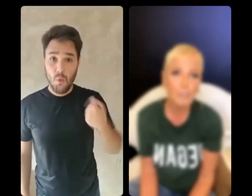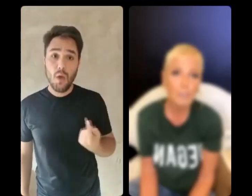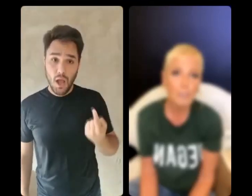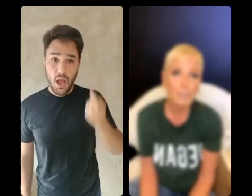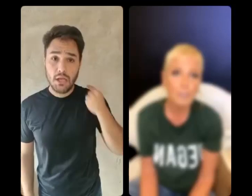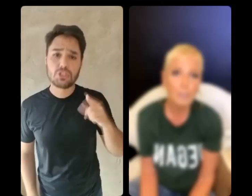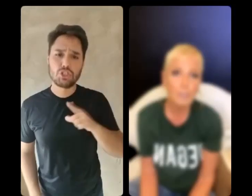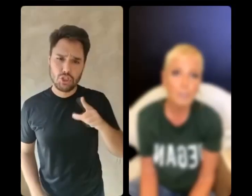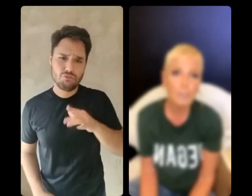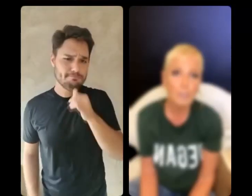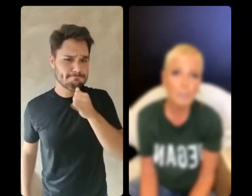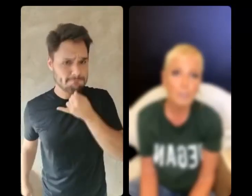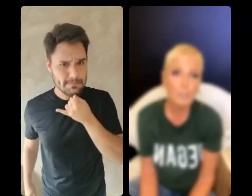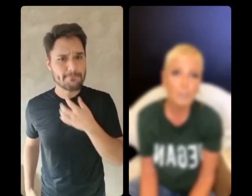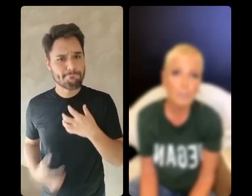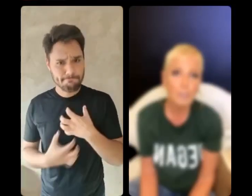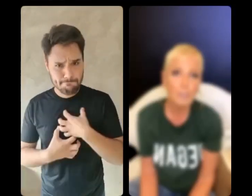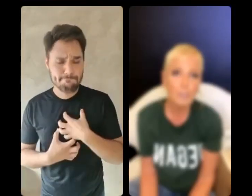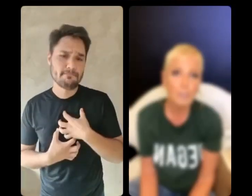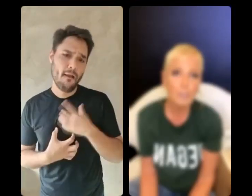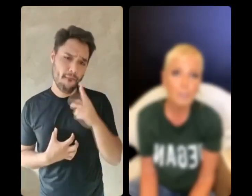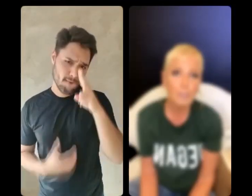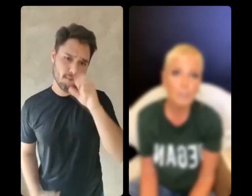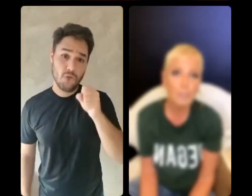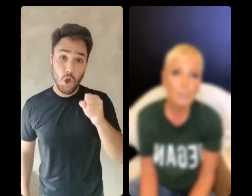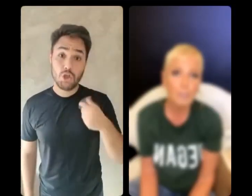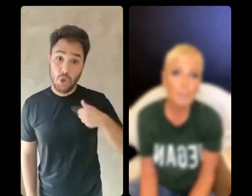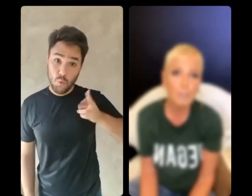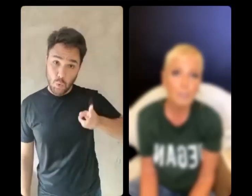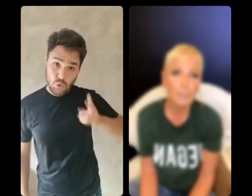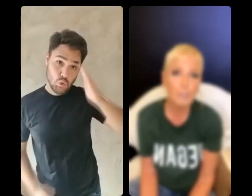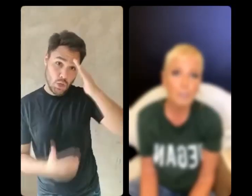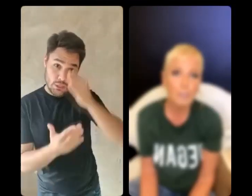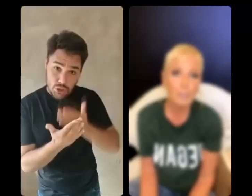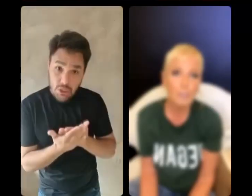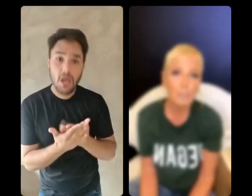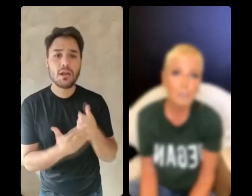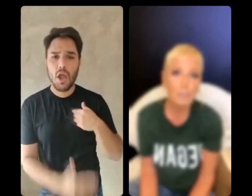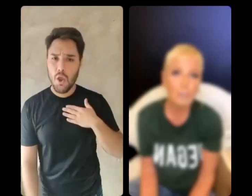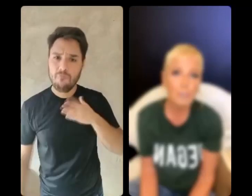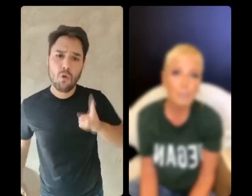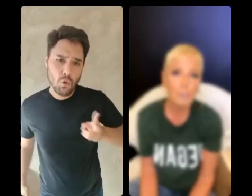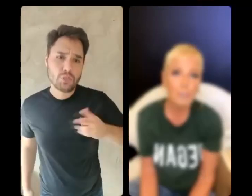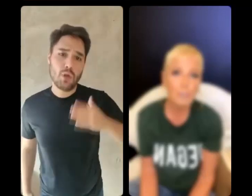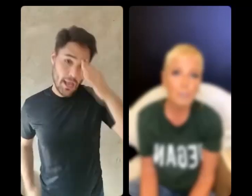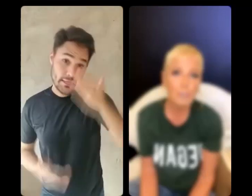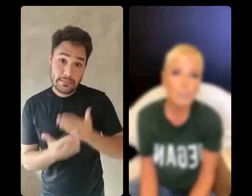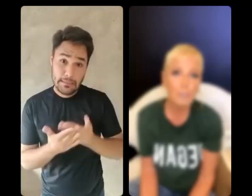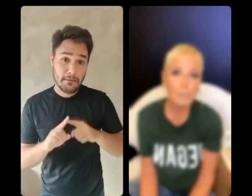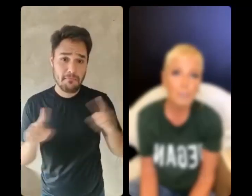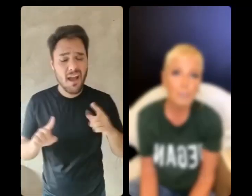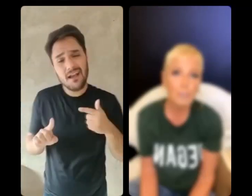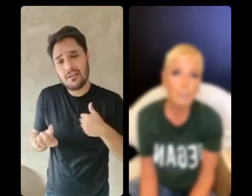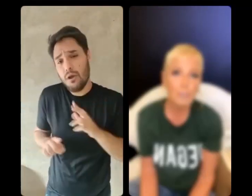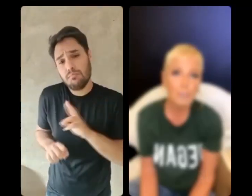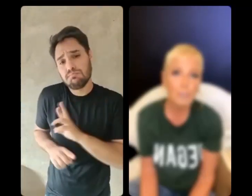uma decepção muito grande. Eu fui, eu falei, não, eu continuo acreditando, continuo acreditando, lógico que continuo acreditando, mas eu não sigo mais nenhuma religião,